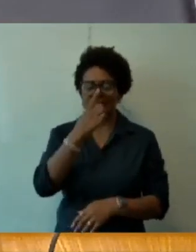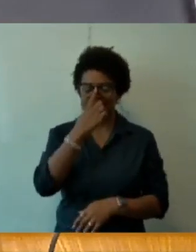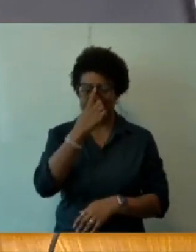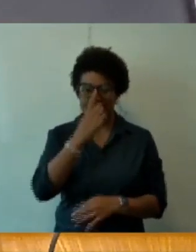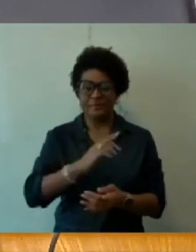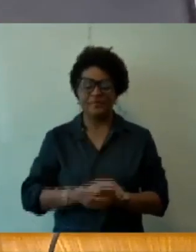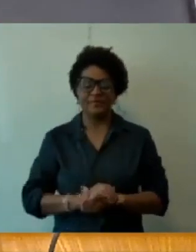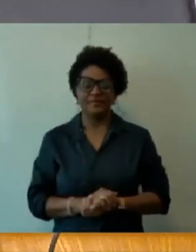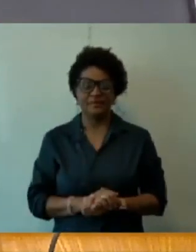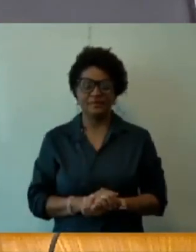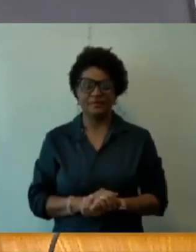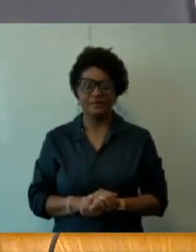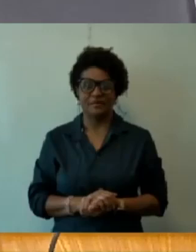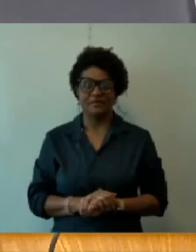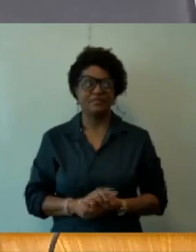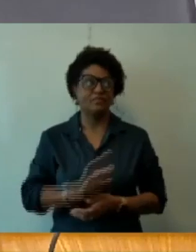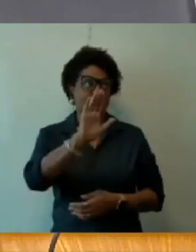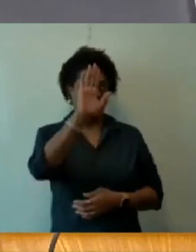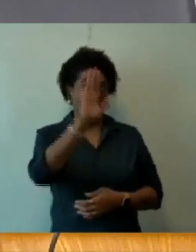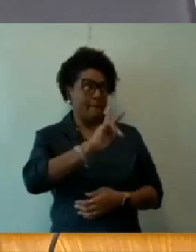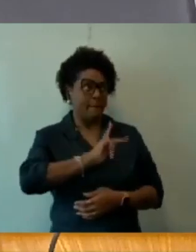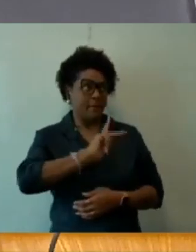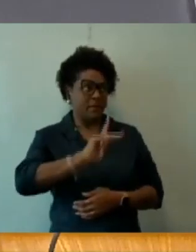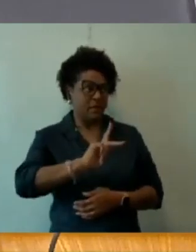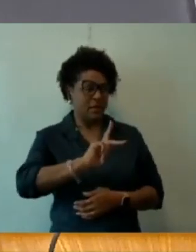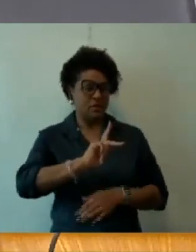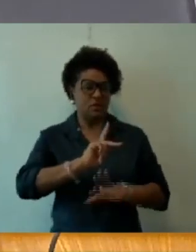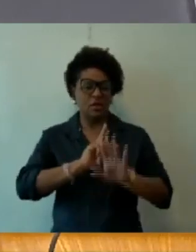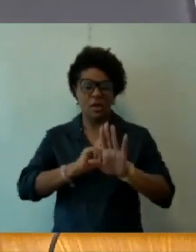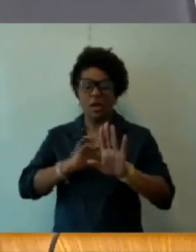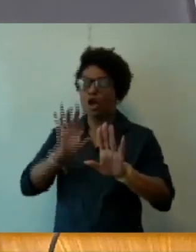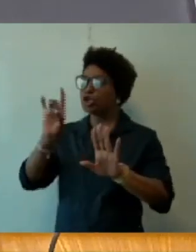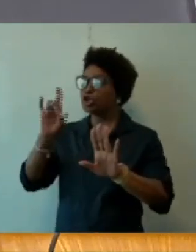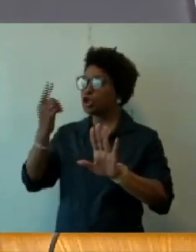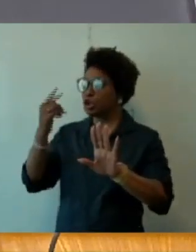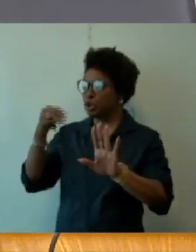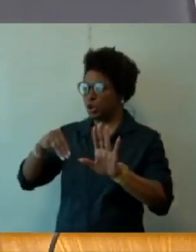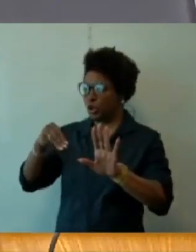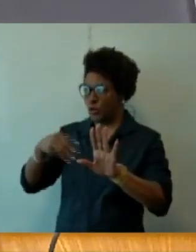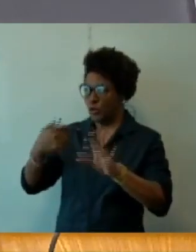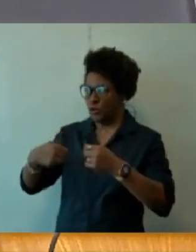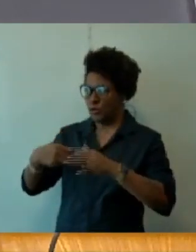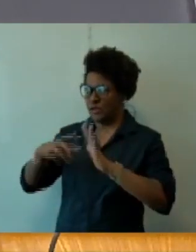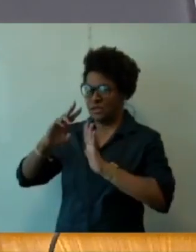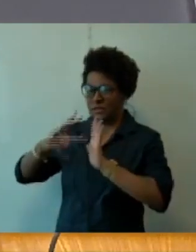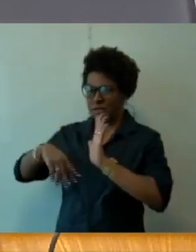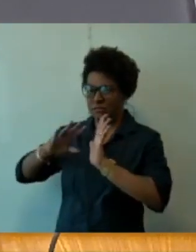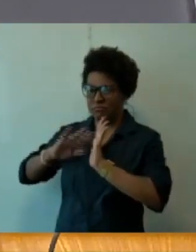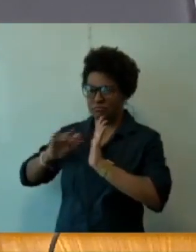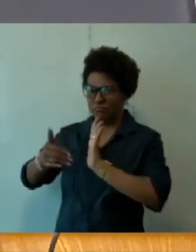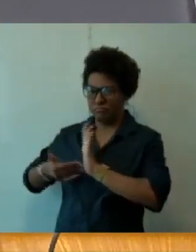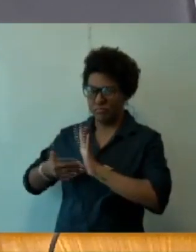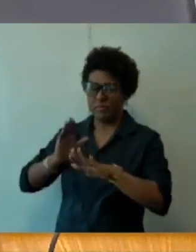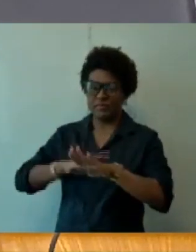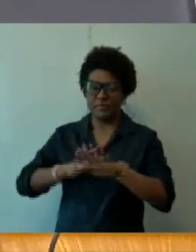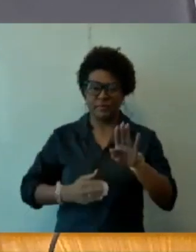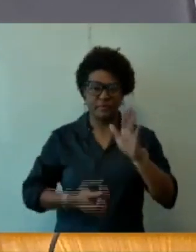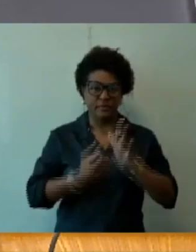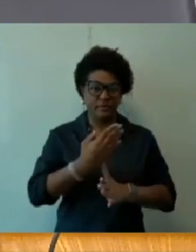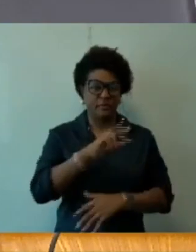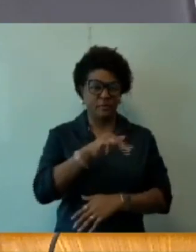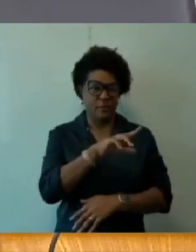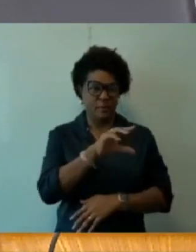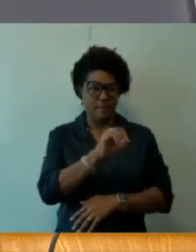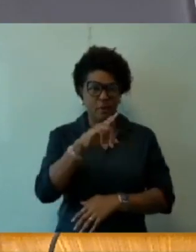Sr. Presidente. Deixa eu só virar aqui que eu não terminei ainda não, Sérgio. Nem terminar a leitura aqui, tá? Autoria, vereador Bruno Miranda, o relator, o vereador